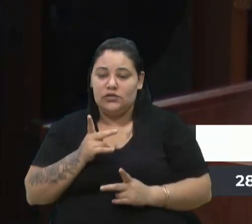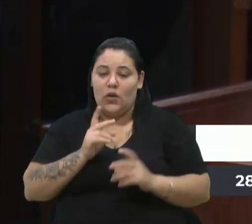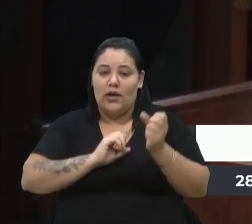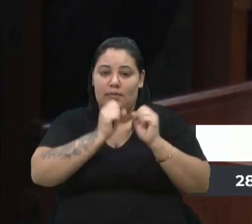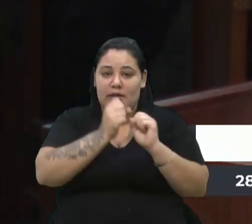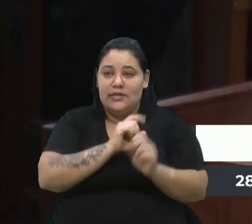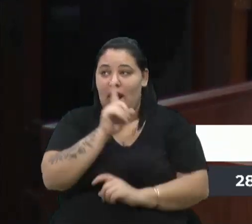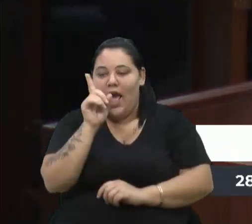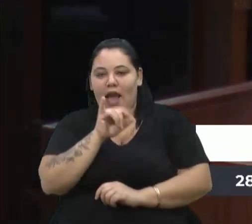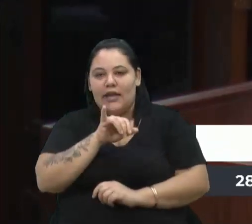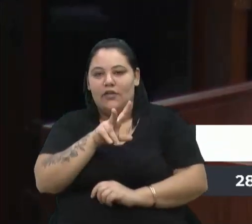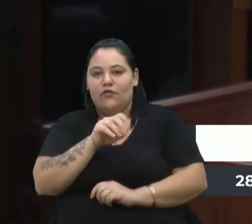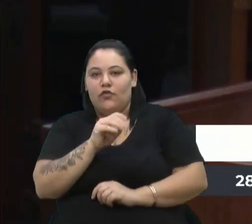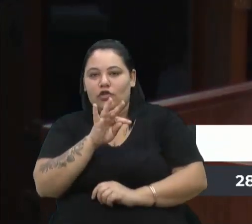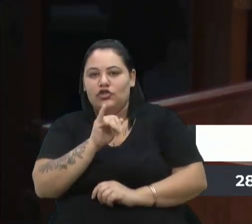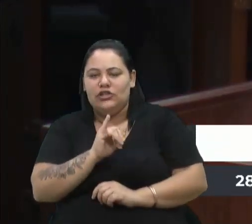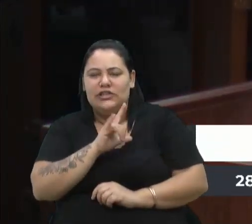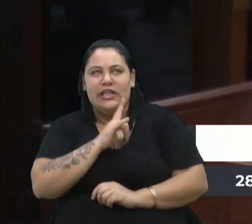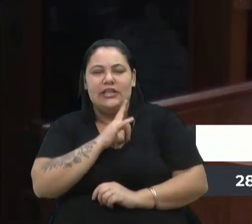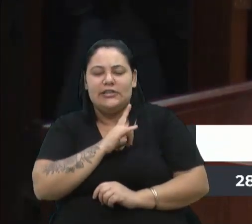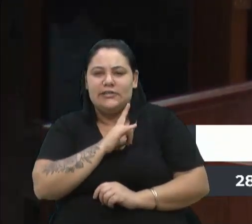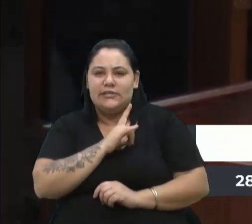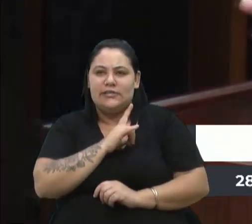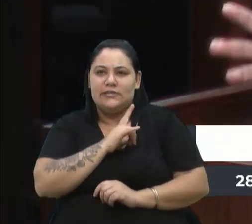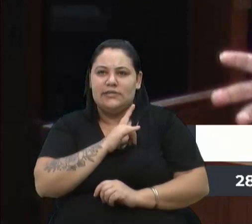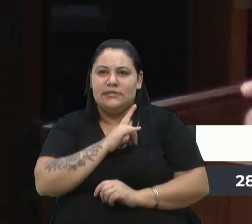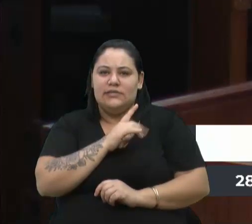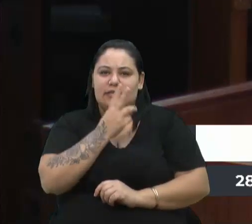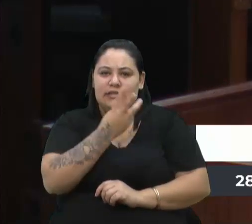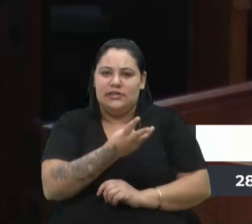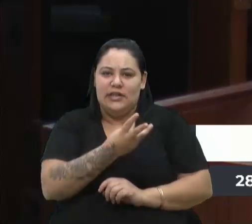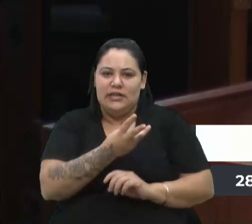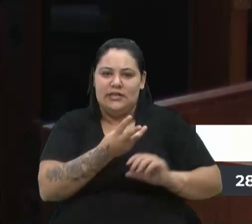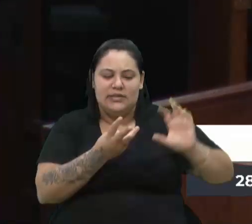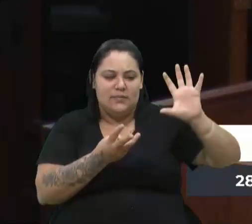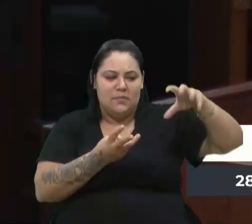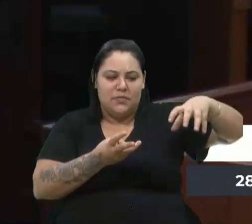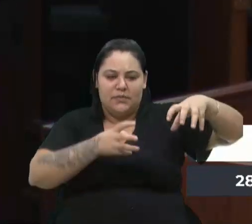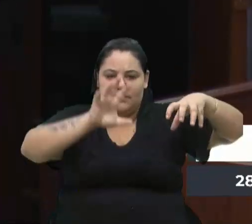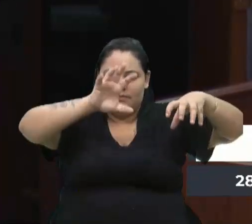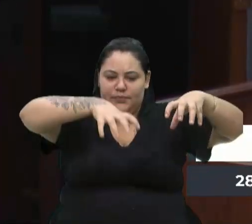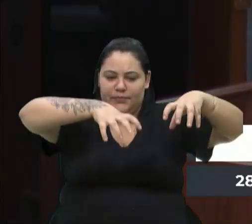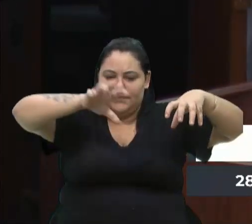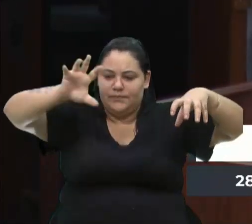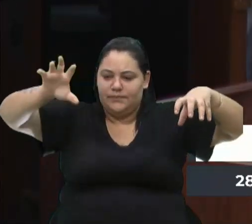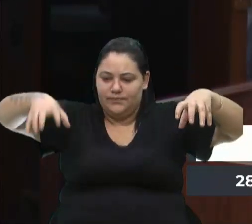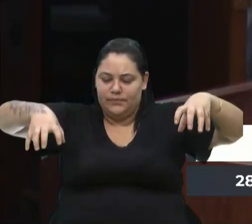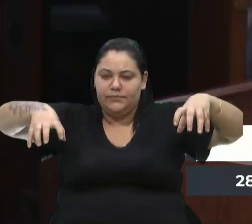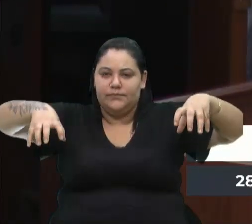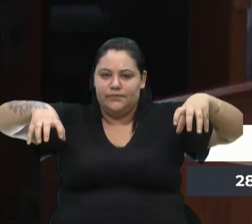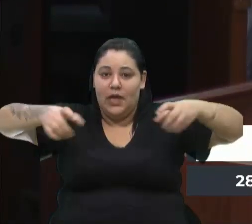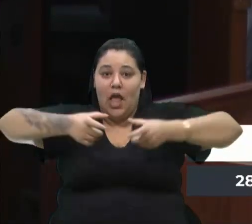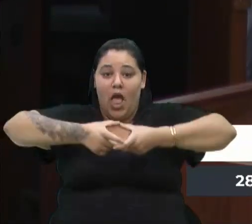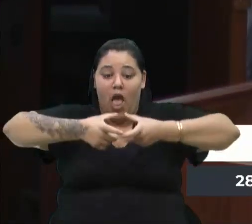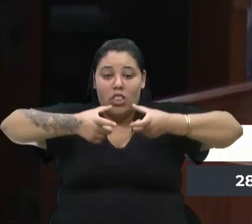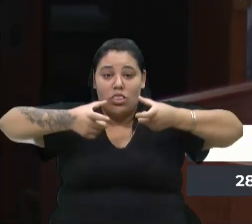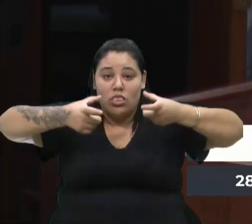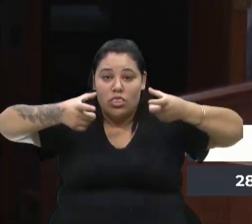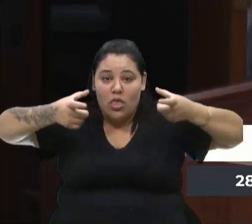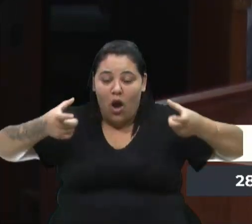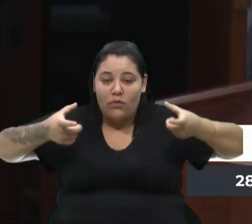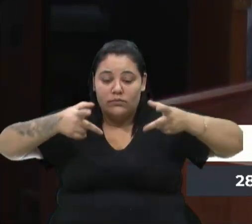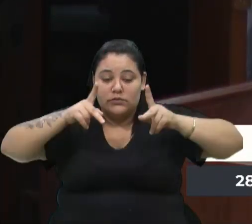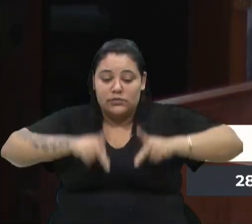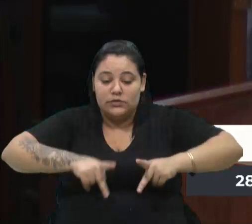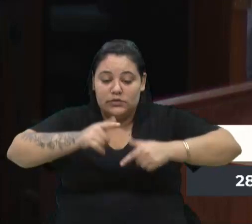é uma empresa que tem três pavilhões enormes o pessoal está vamos dizer